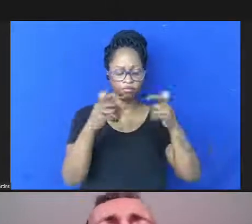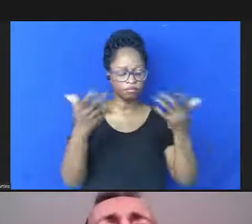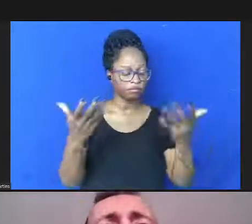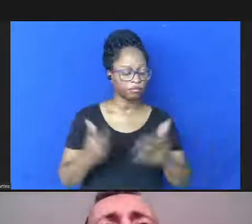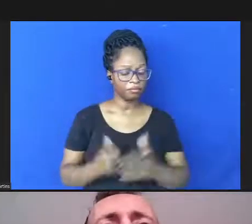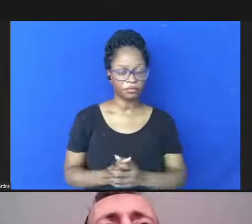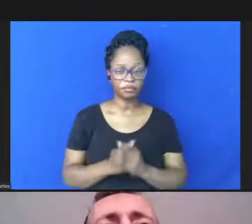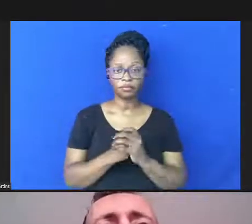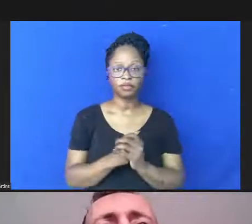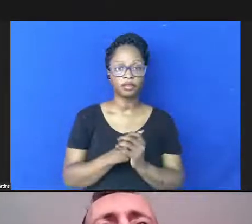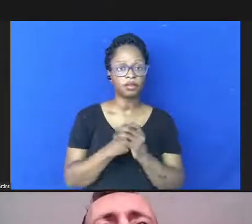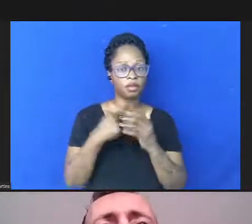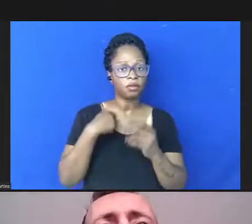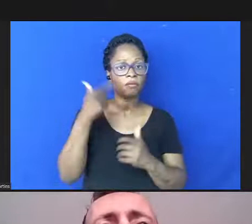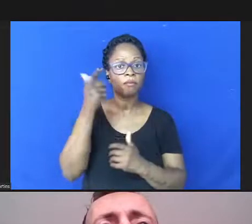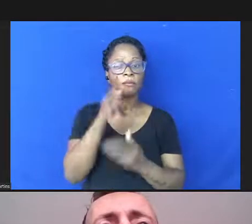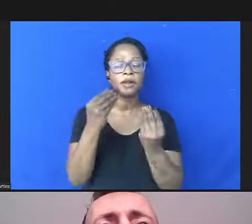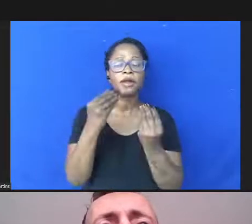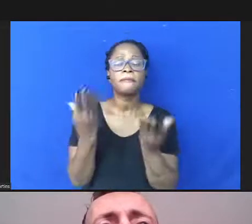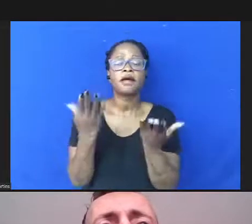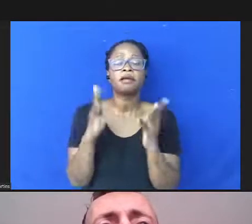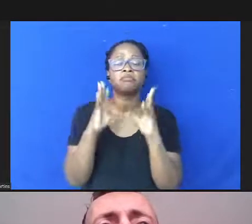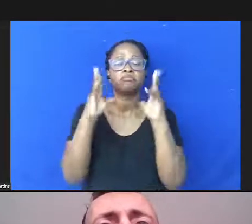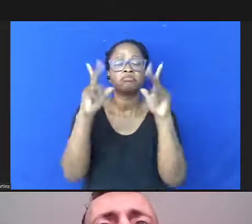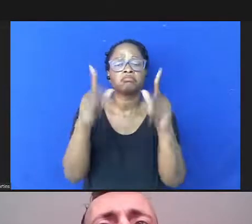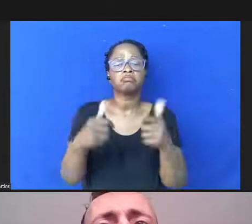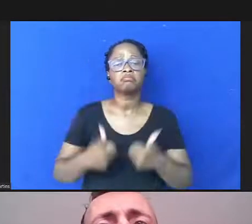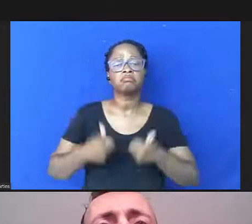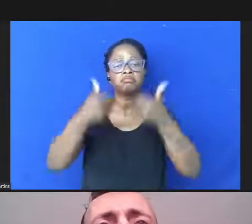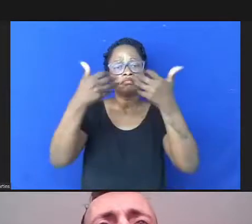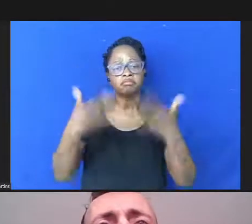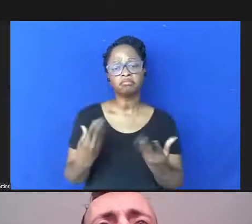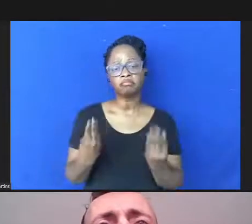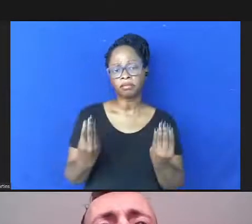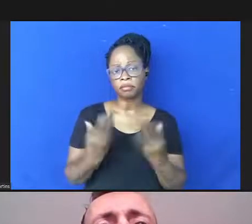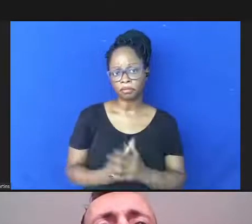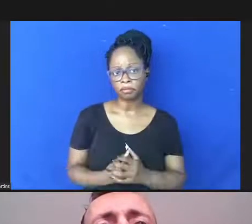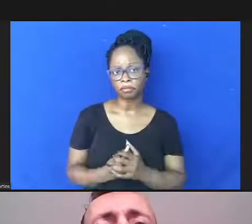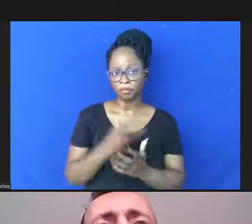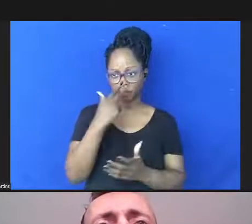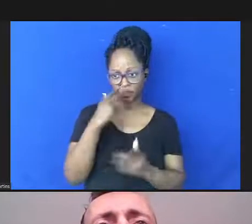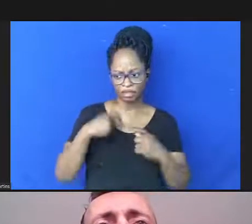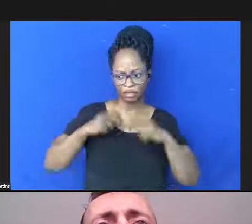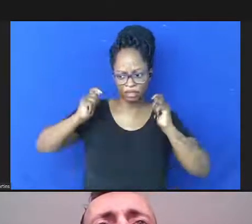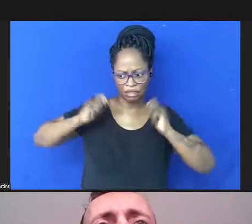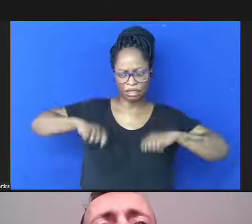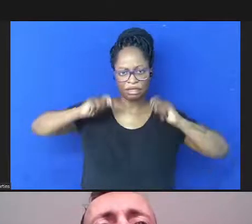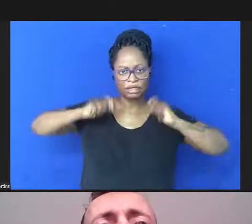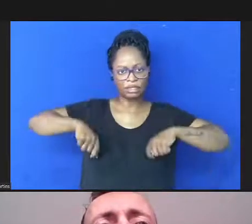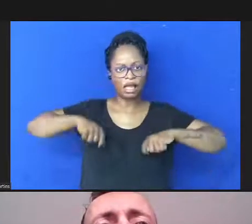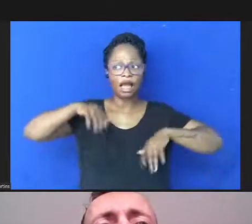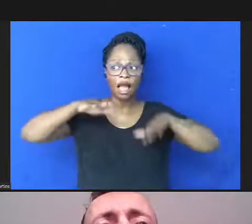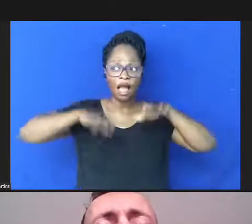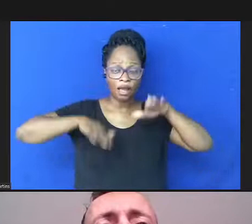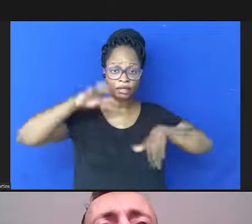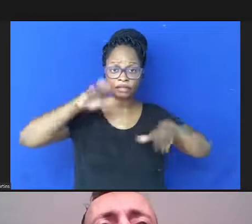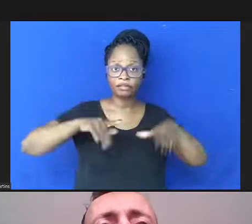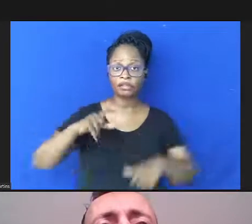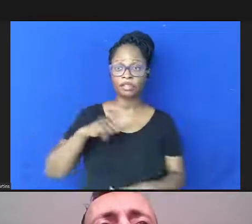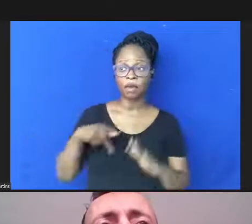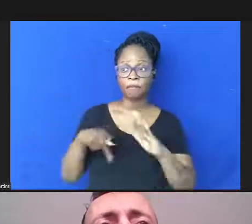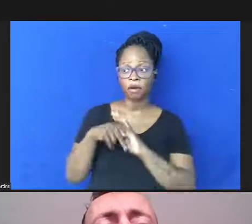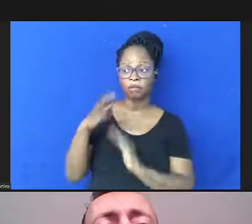finalmente para que tudo isso porque de alguma forma nós estamos dando conta do recado às vezes com a própria essência